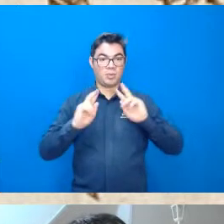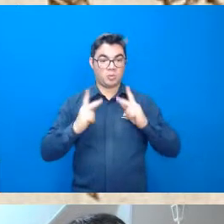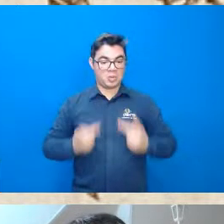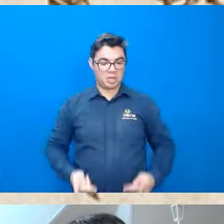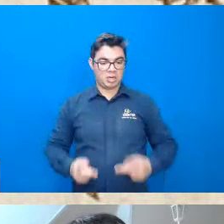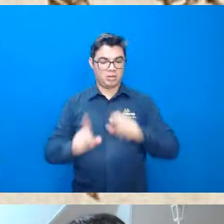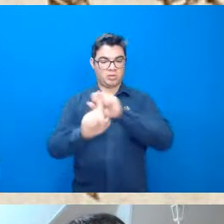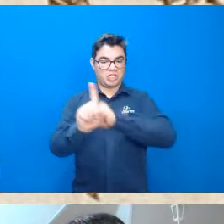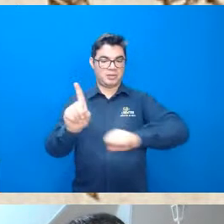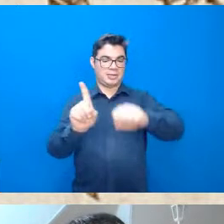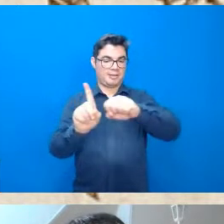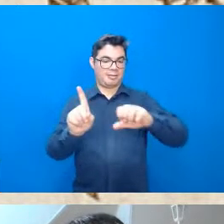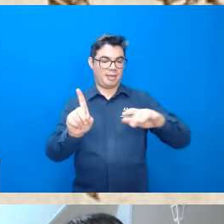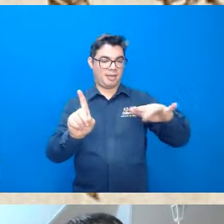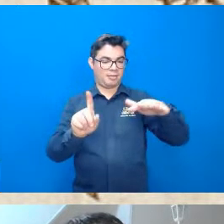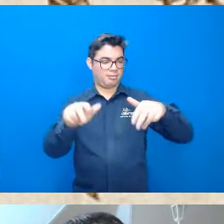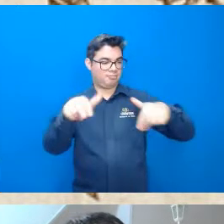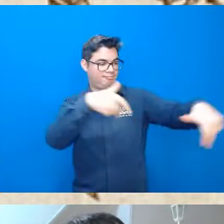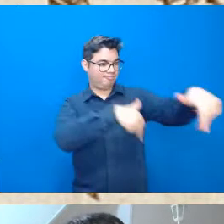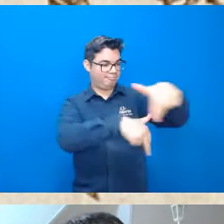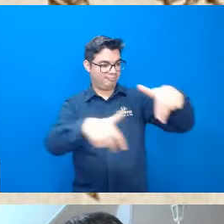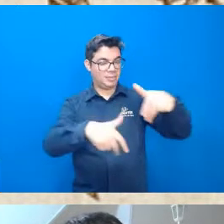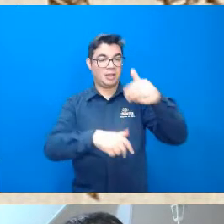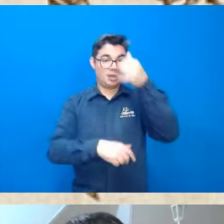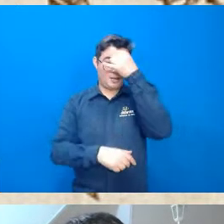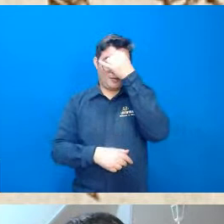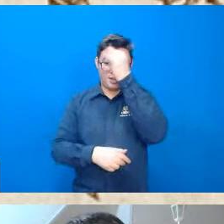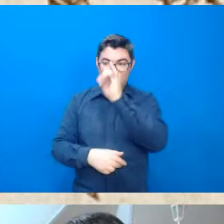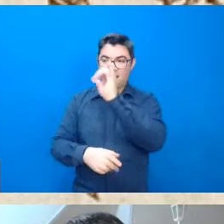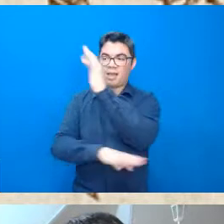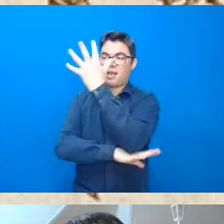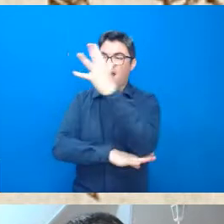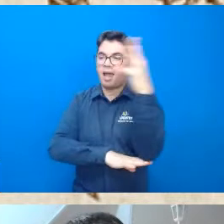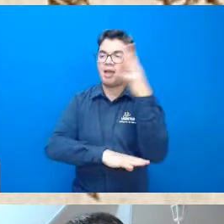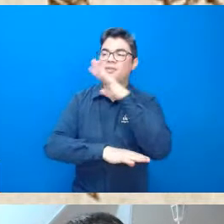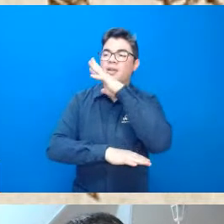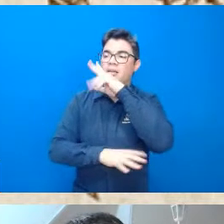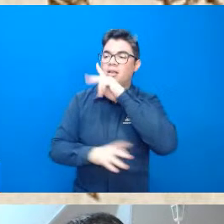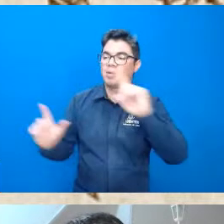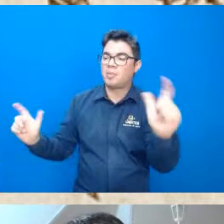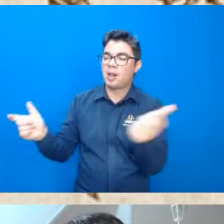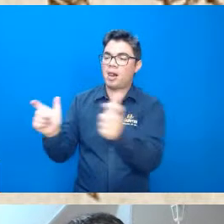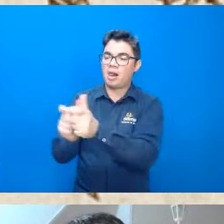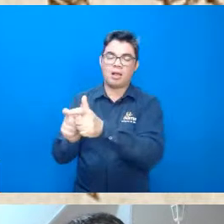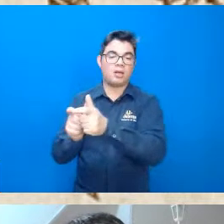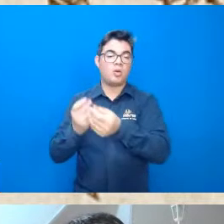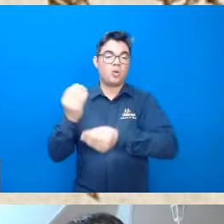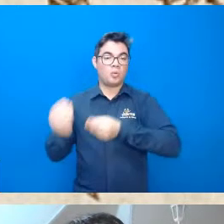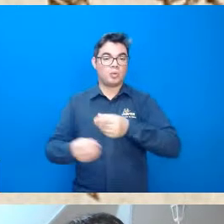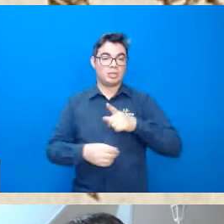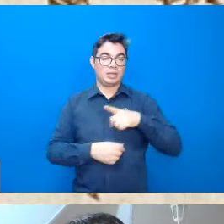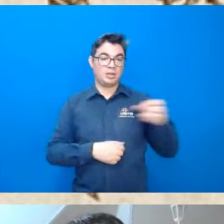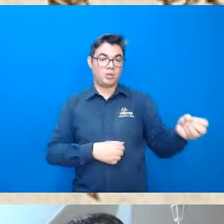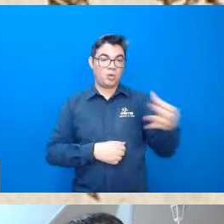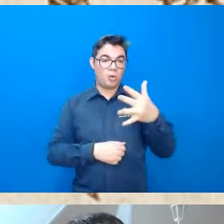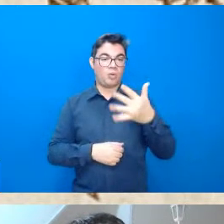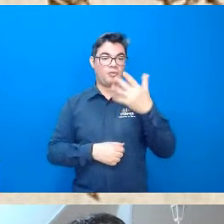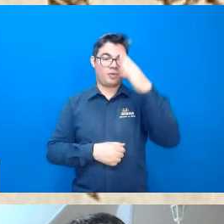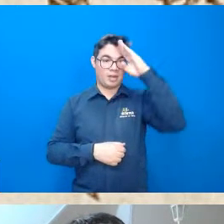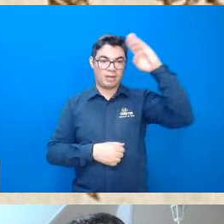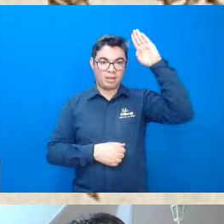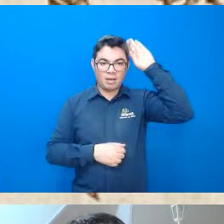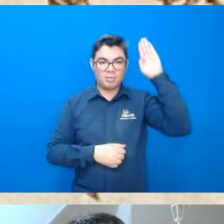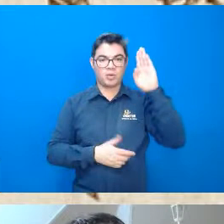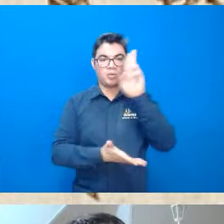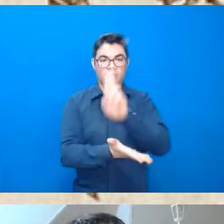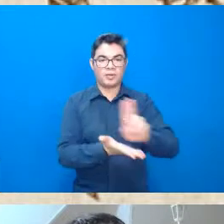né evitar as extinções das espécies então o que tem de mais novo talvez na academia ou enfim o